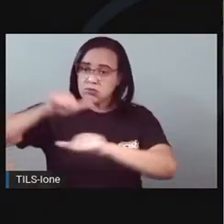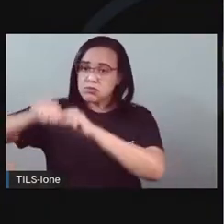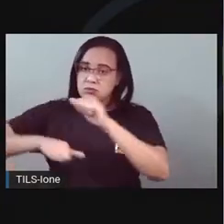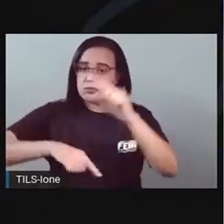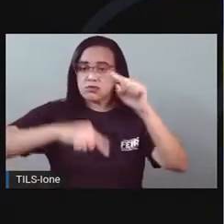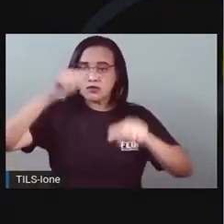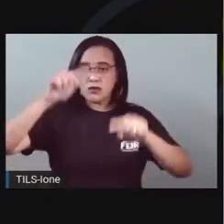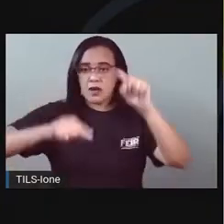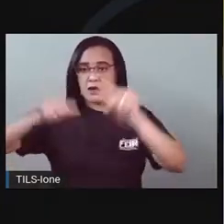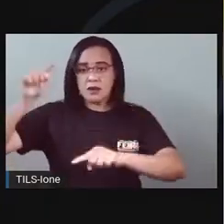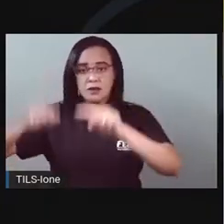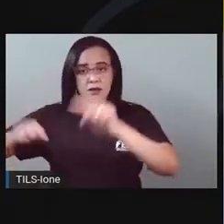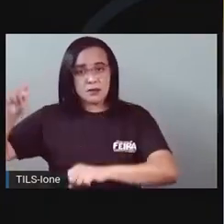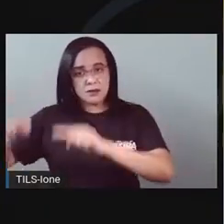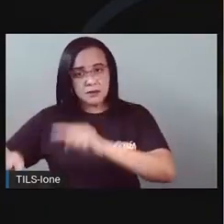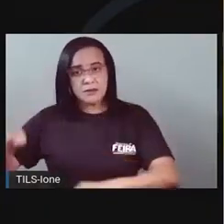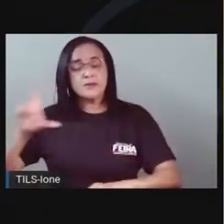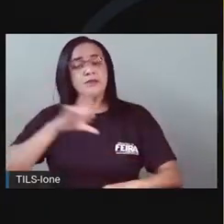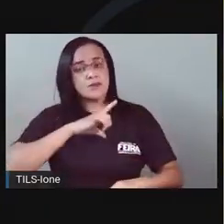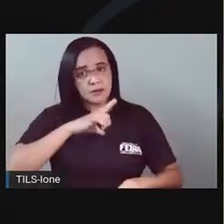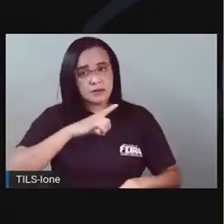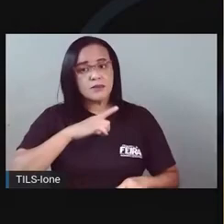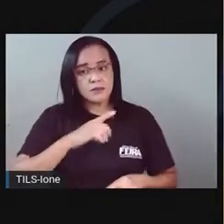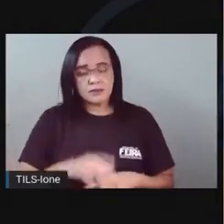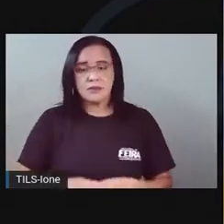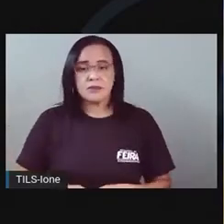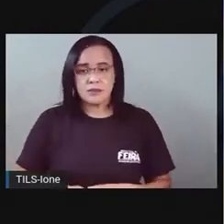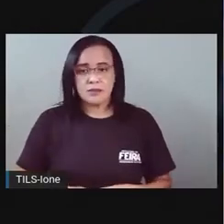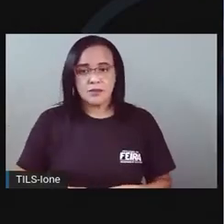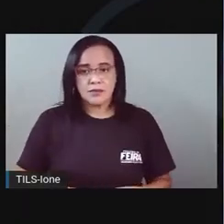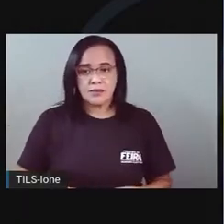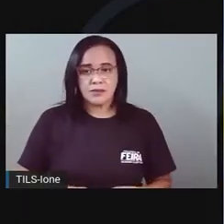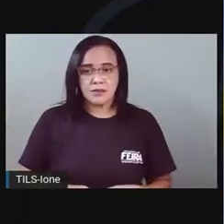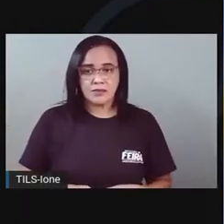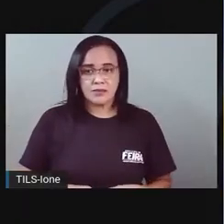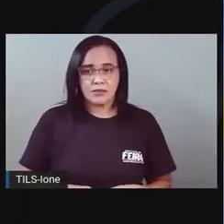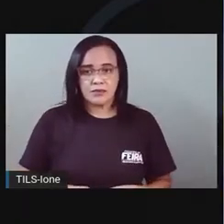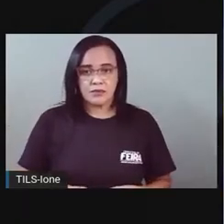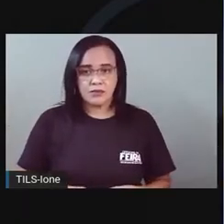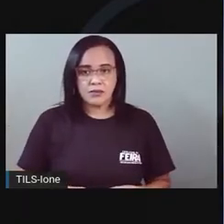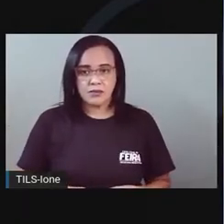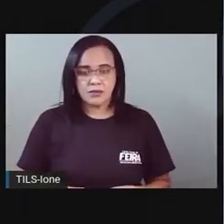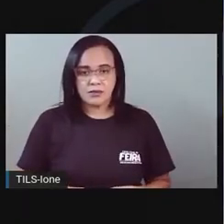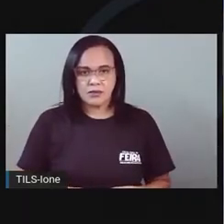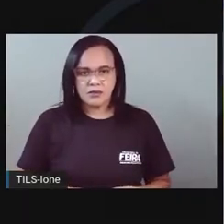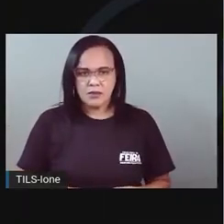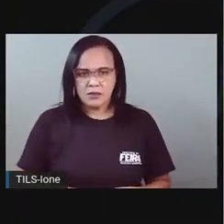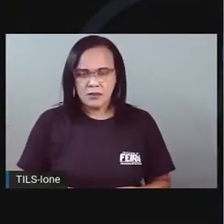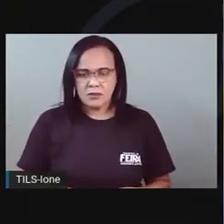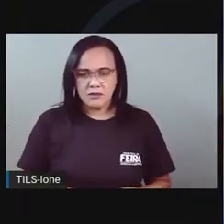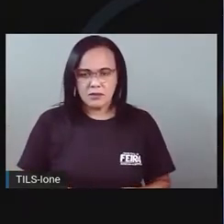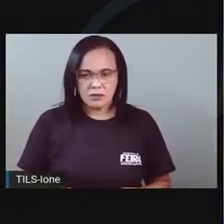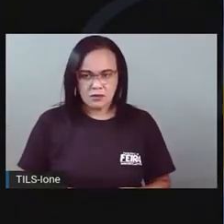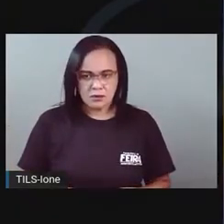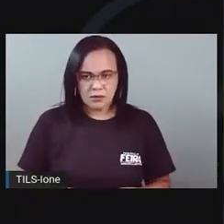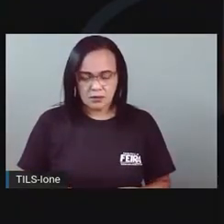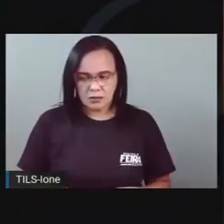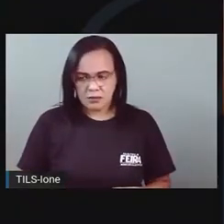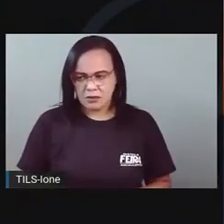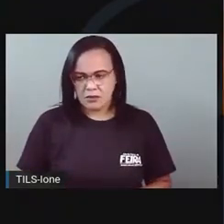temperaturas são elevadas todo ano, já em outros, nas zonas polares, que as temperaturas são muito fritas.